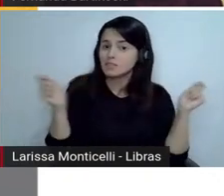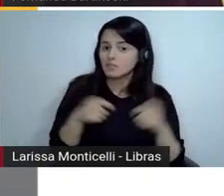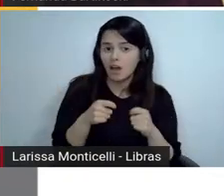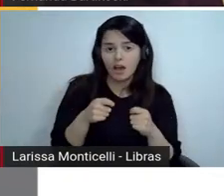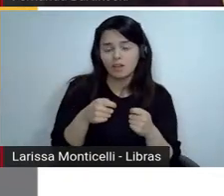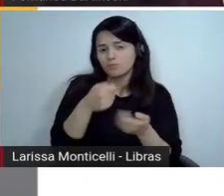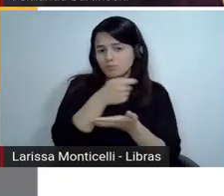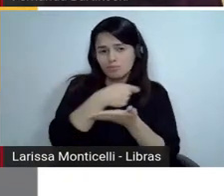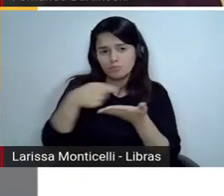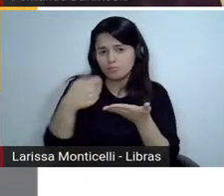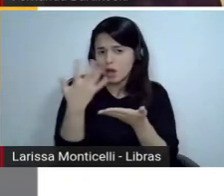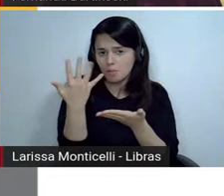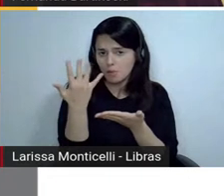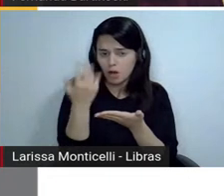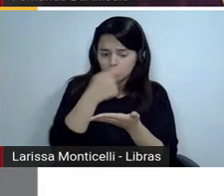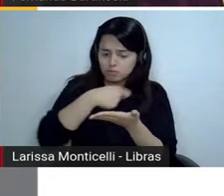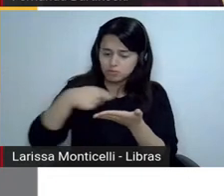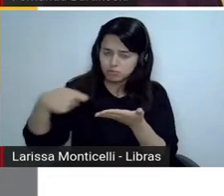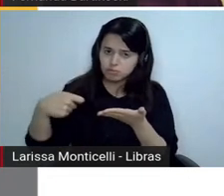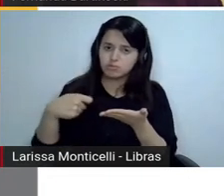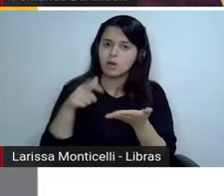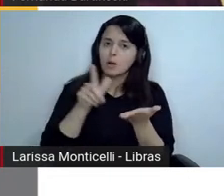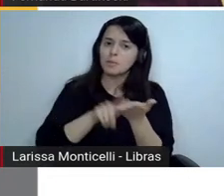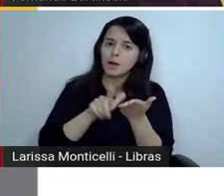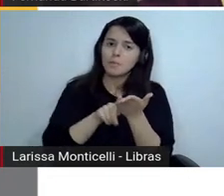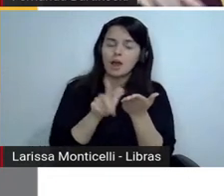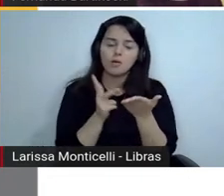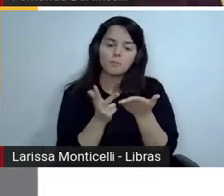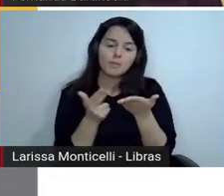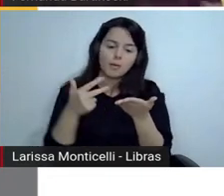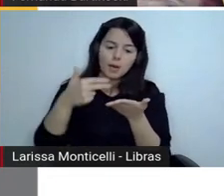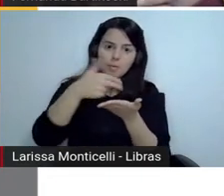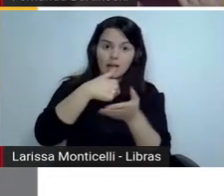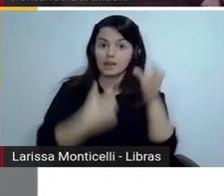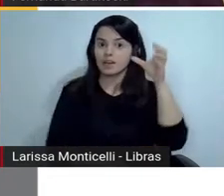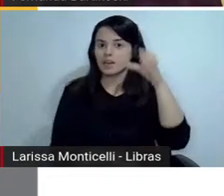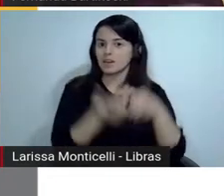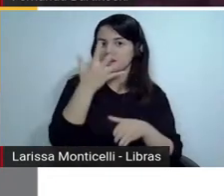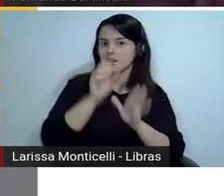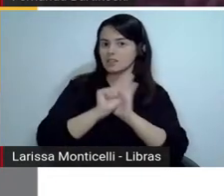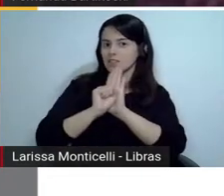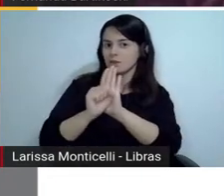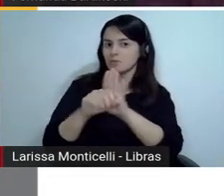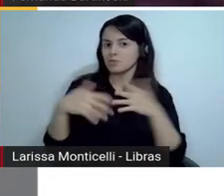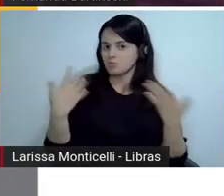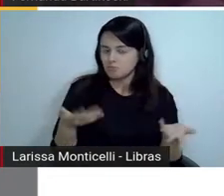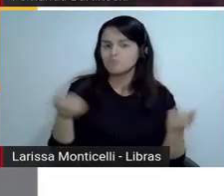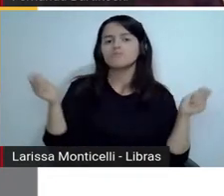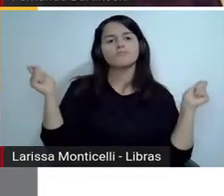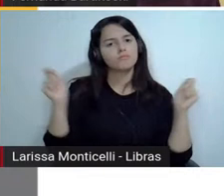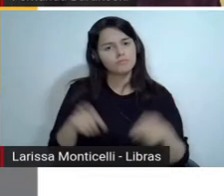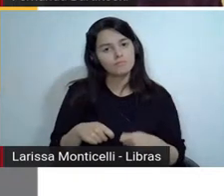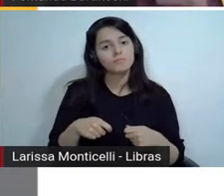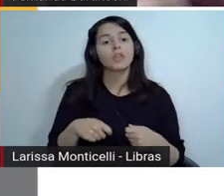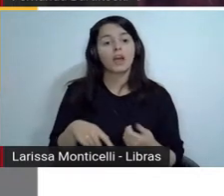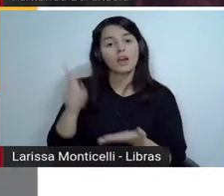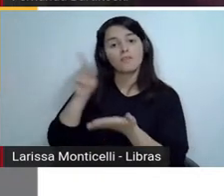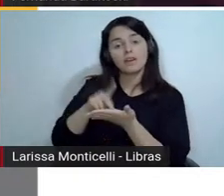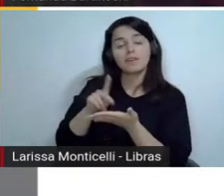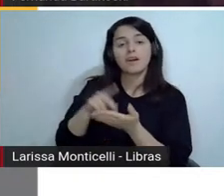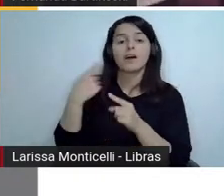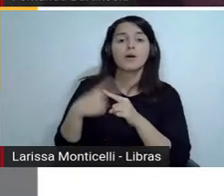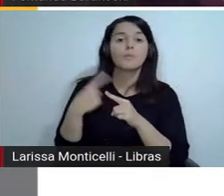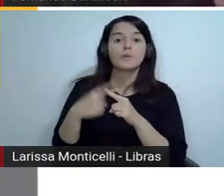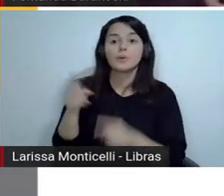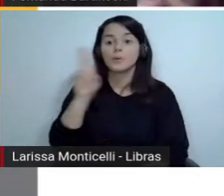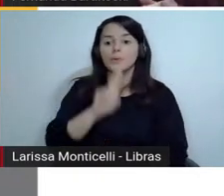uma folha de papel e cria um símbolo porque não são nós não usamos todas as letras do alfabeto então a coisa é